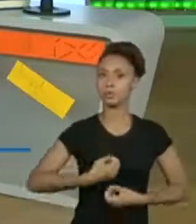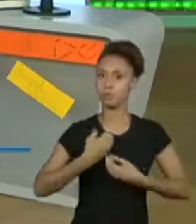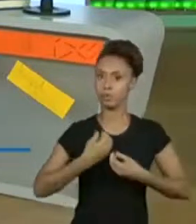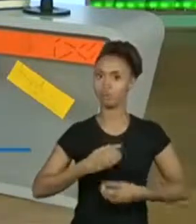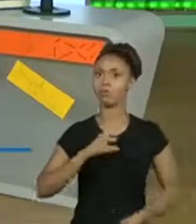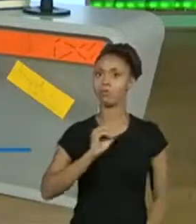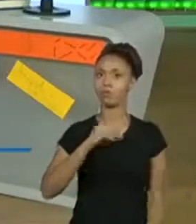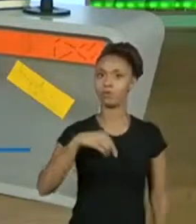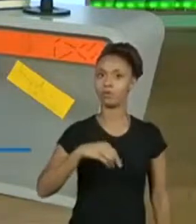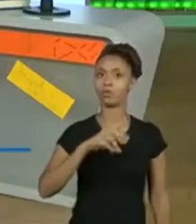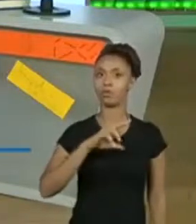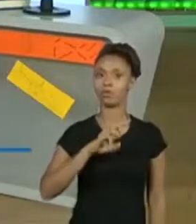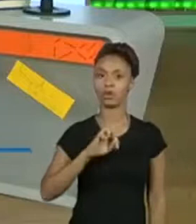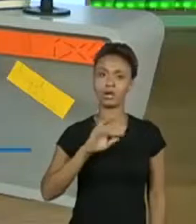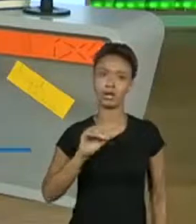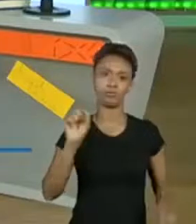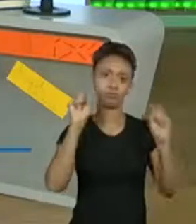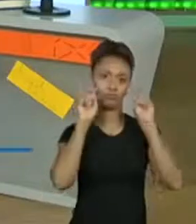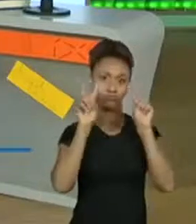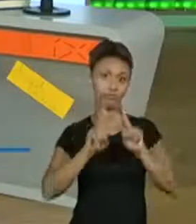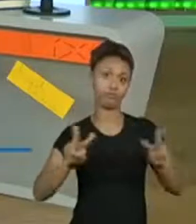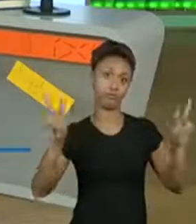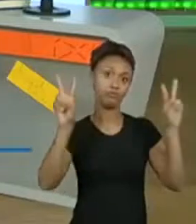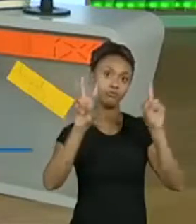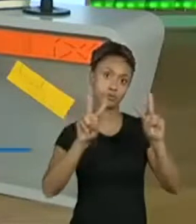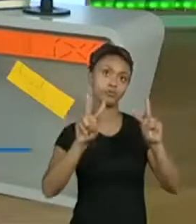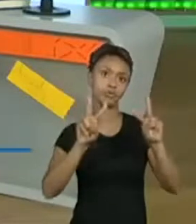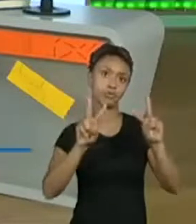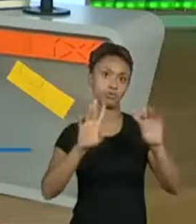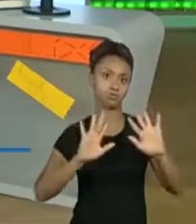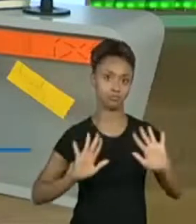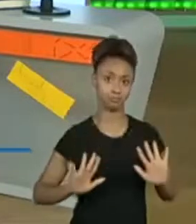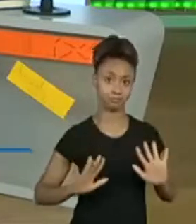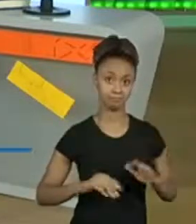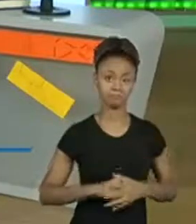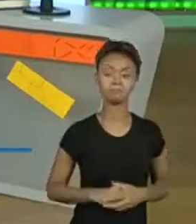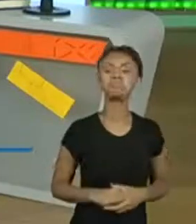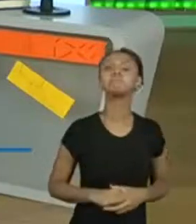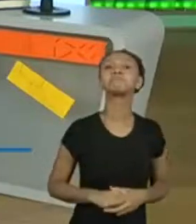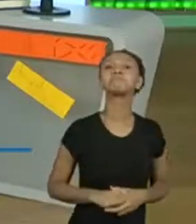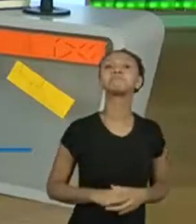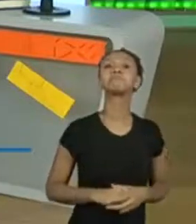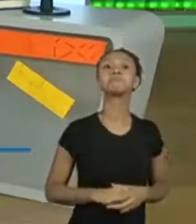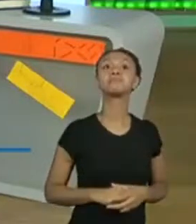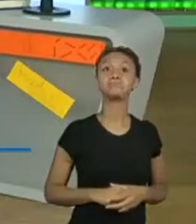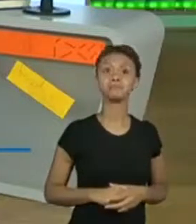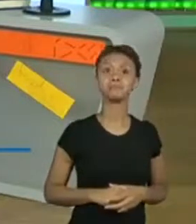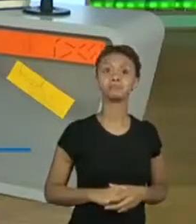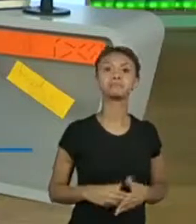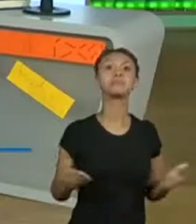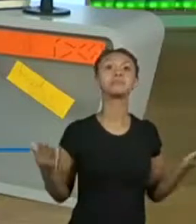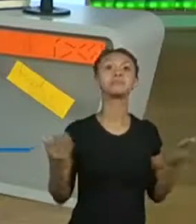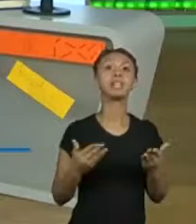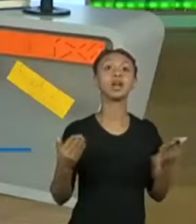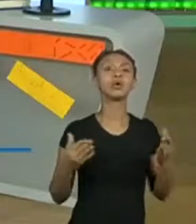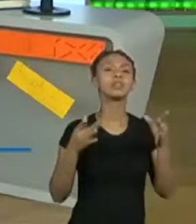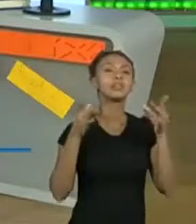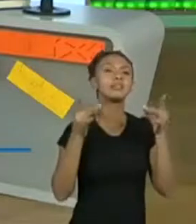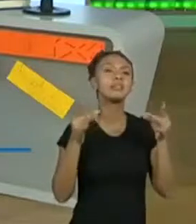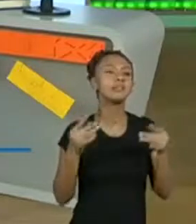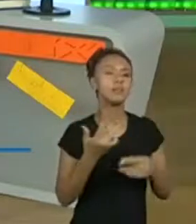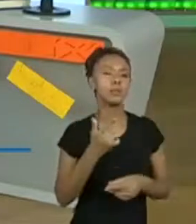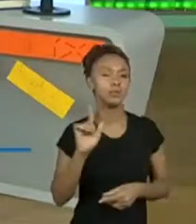poesia visual, que faz parte dos poemas concretos. Vamos a um outro detalhe.